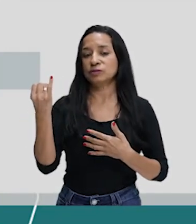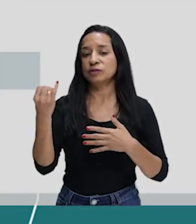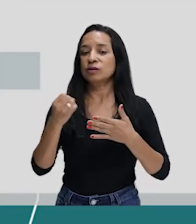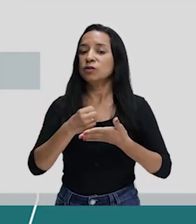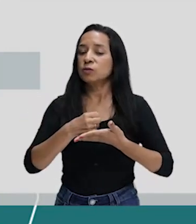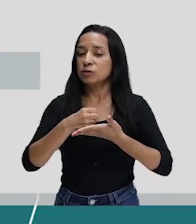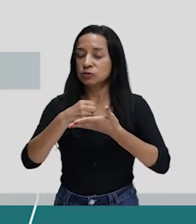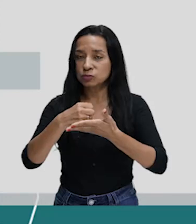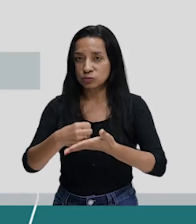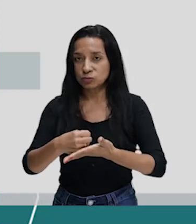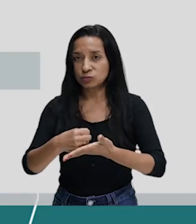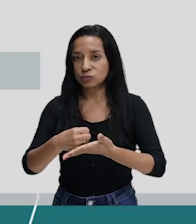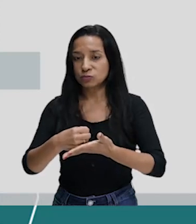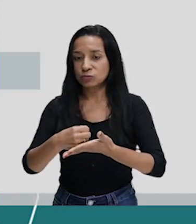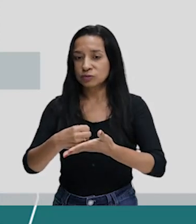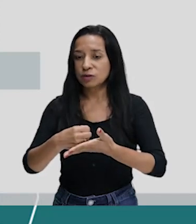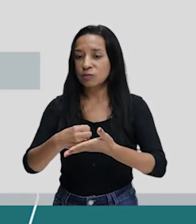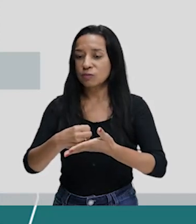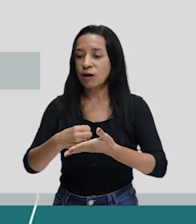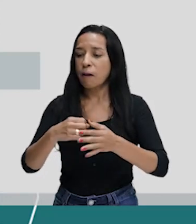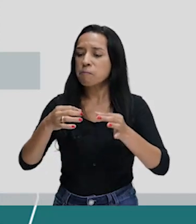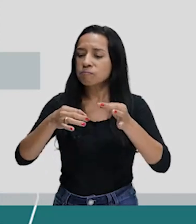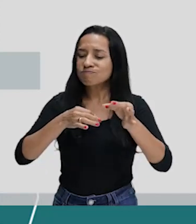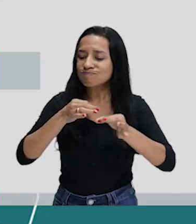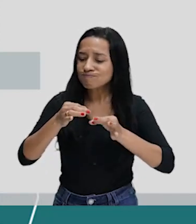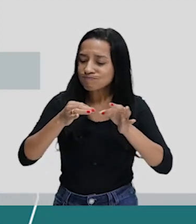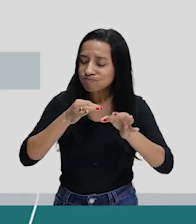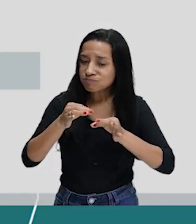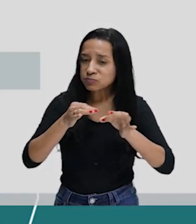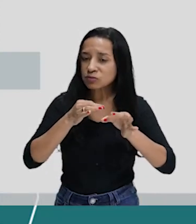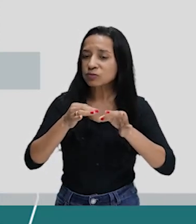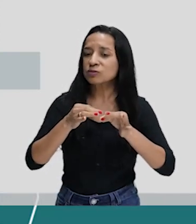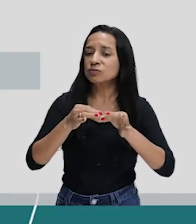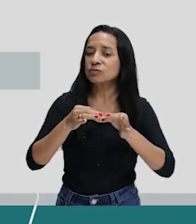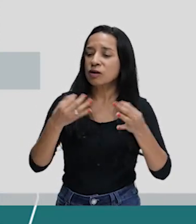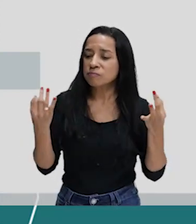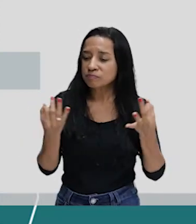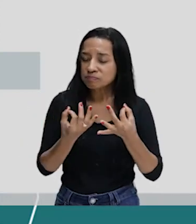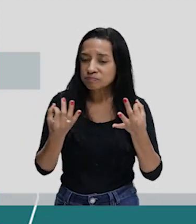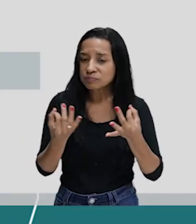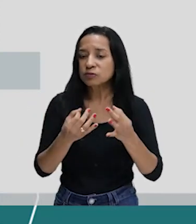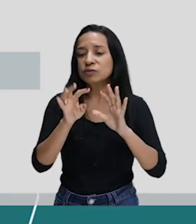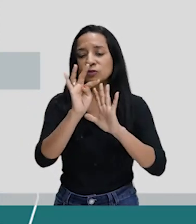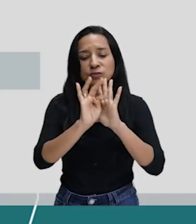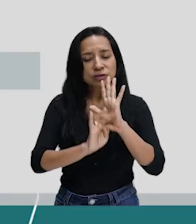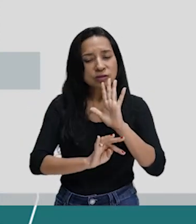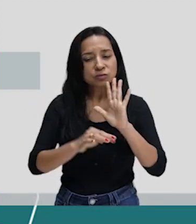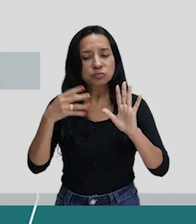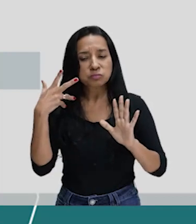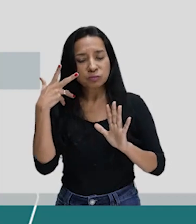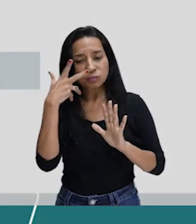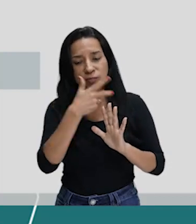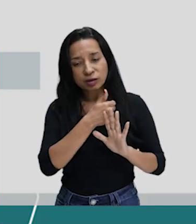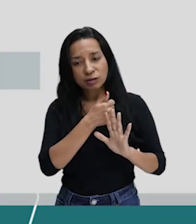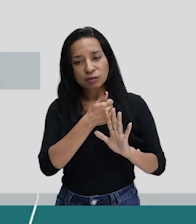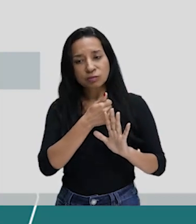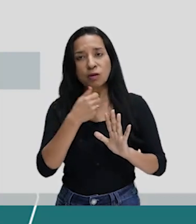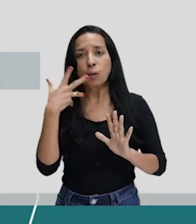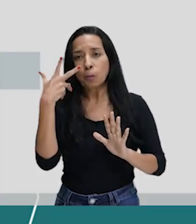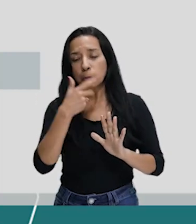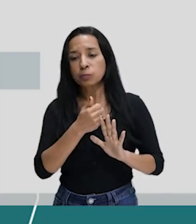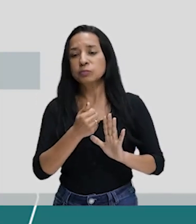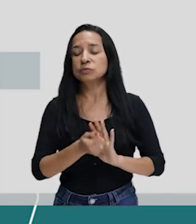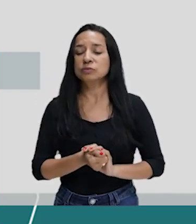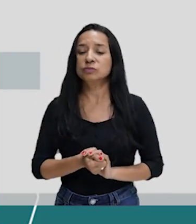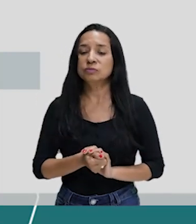ajudam a enriquecer o texto, a deixá-lo mais belo, mais erudito, tá bom? Que são? Quem são